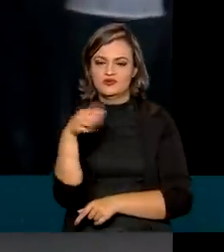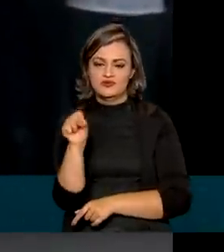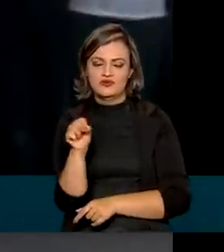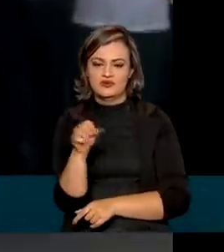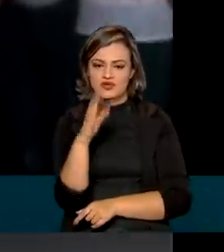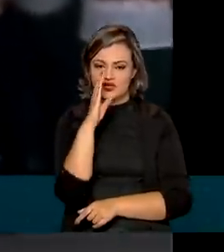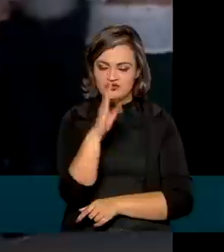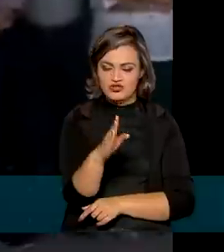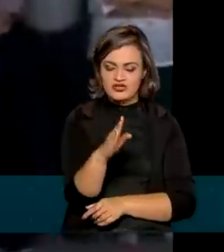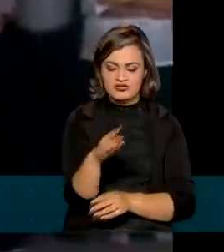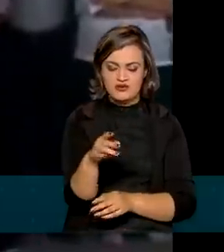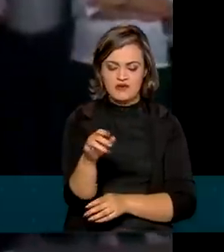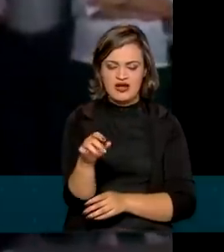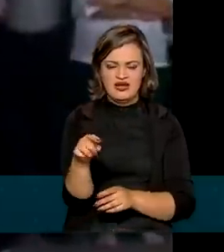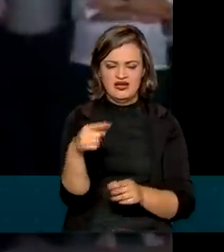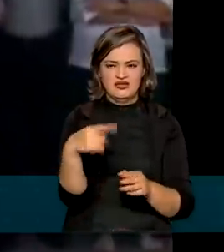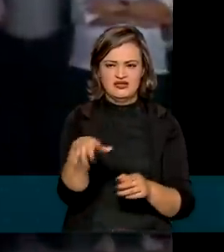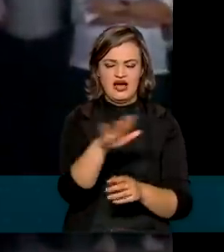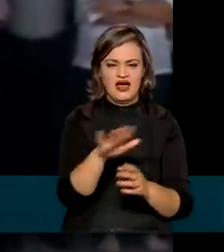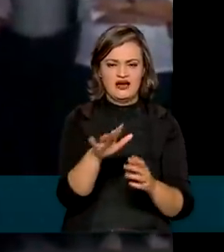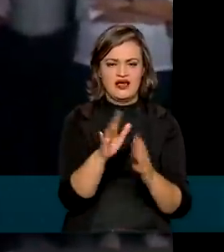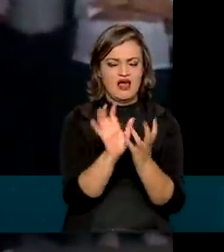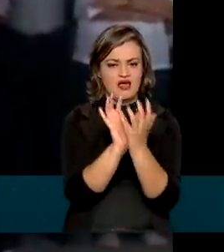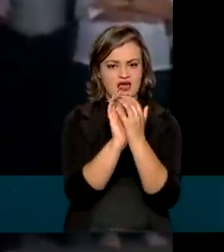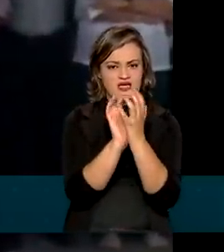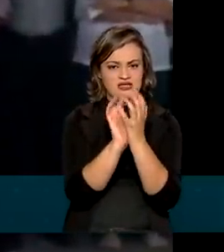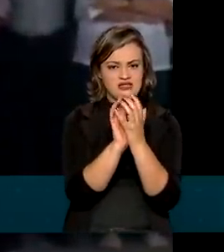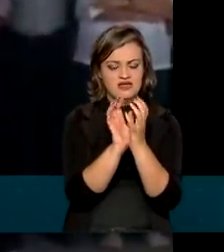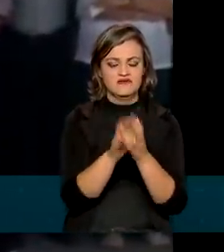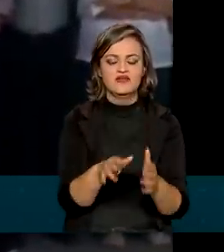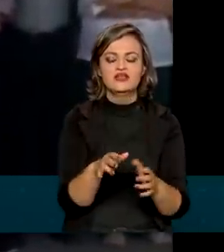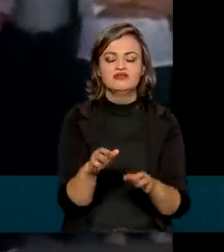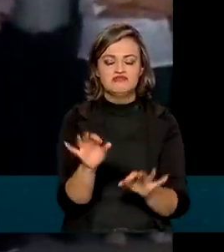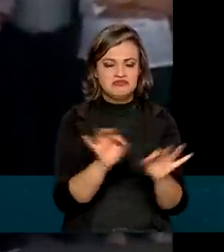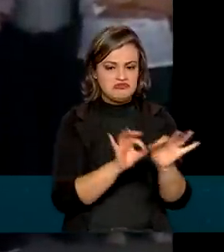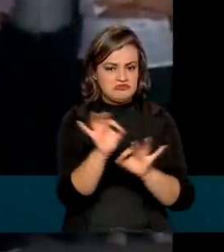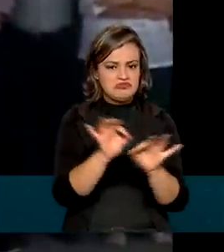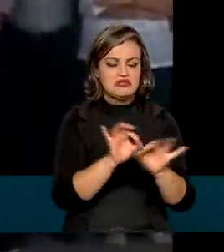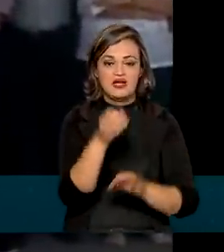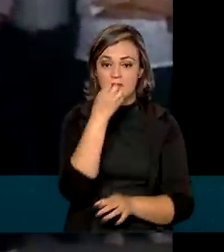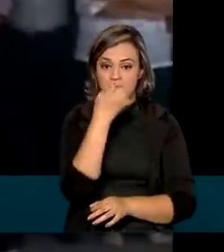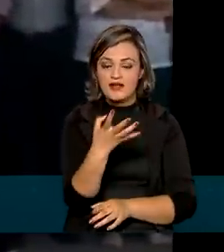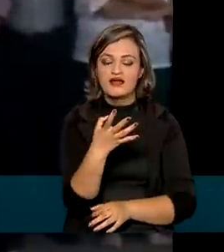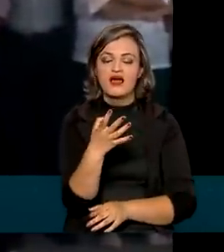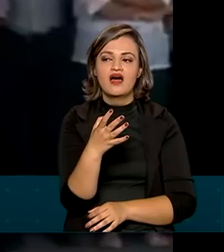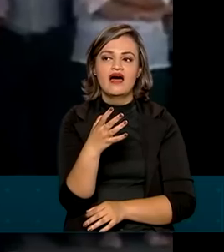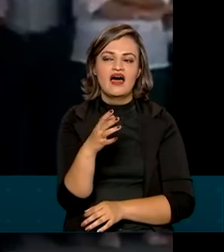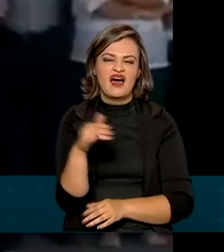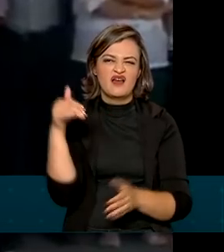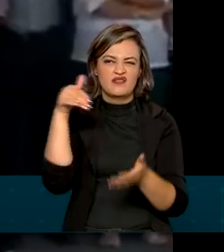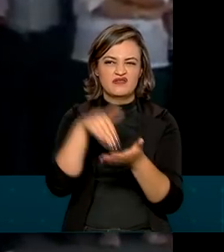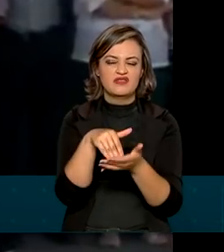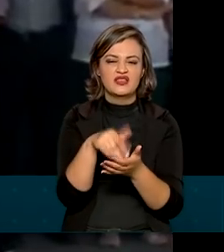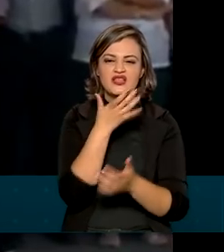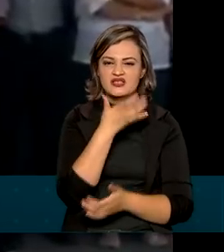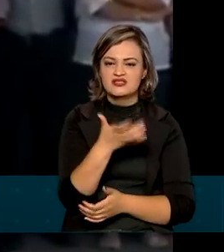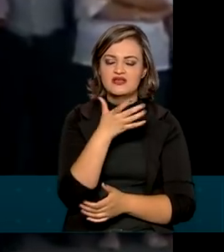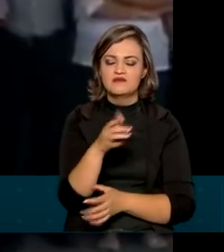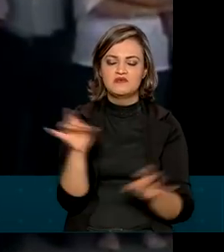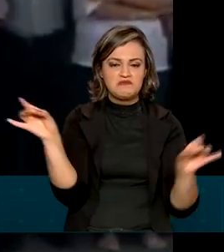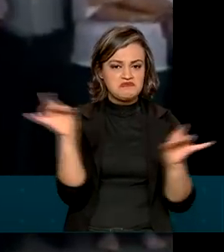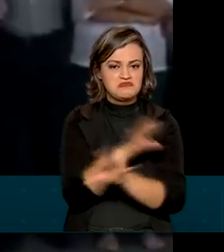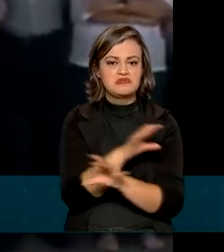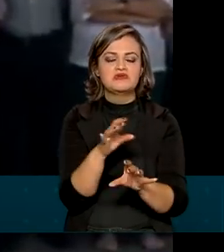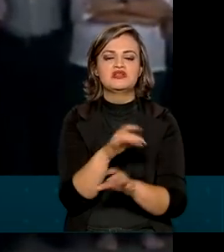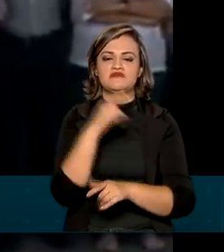direção de Recife, obra que está andando em excelente ritmo e que no final do ano nós estaremos entregando, estaremos